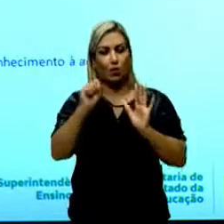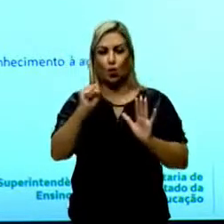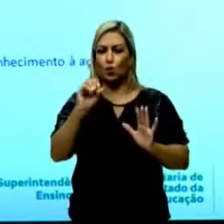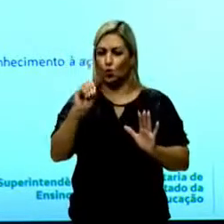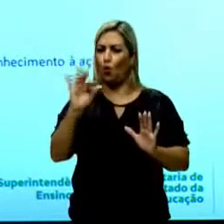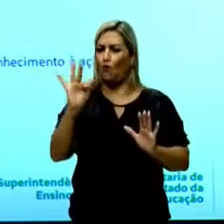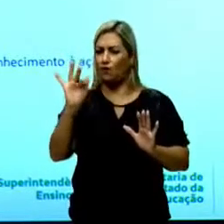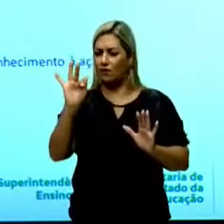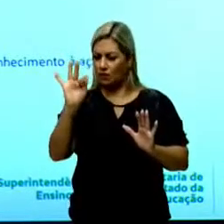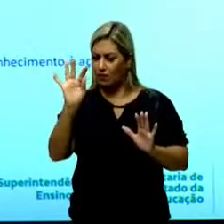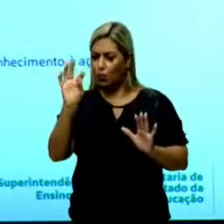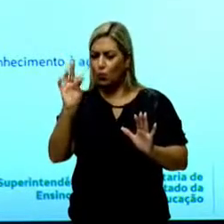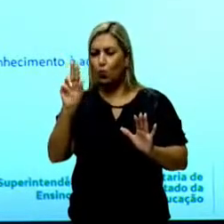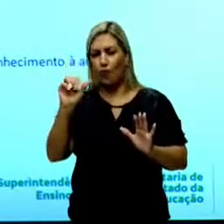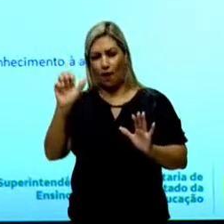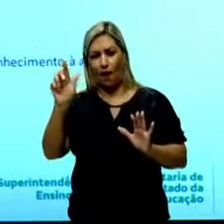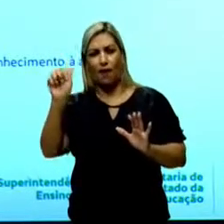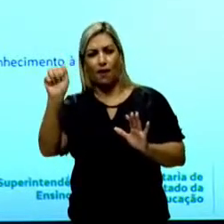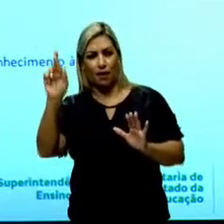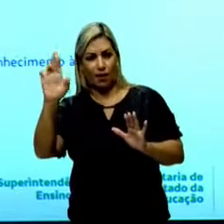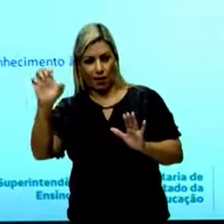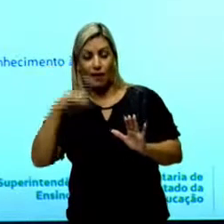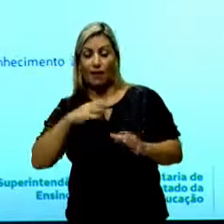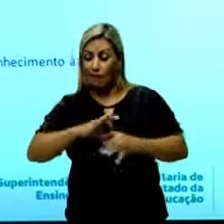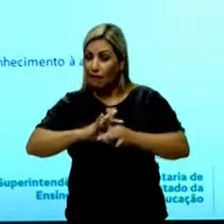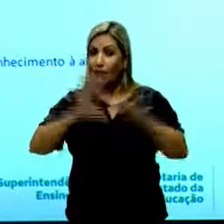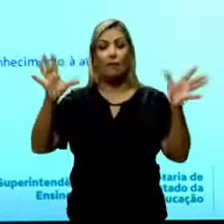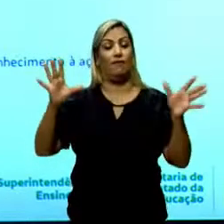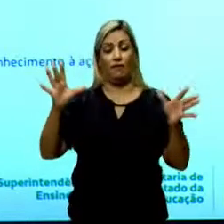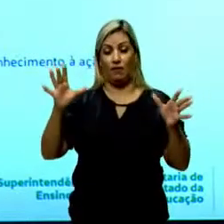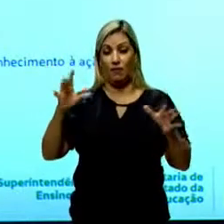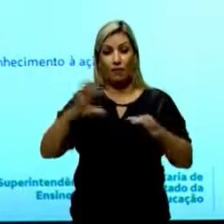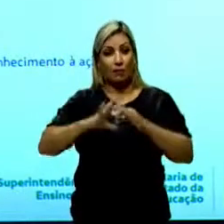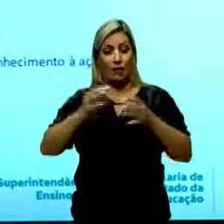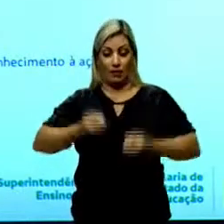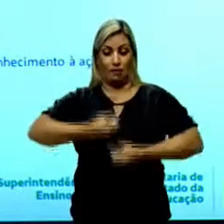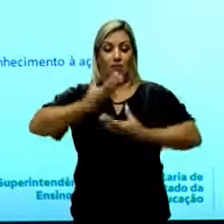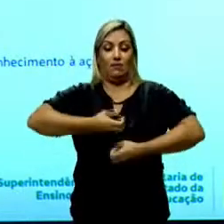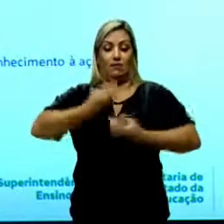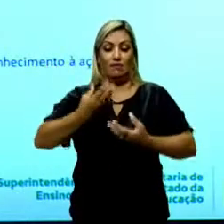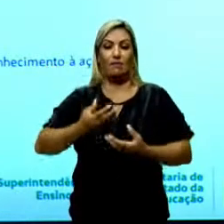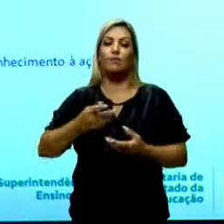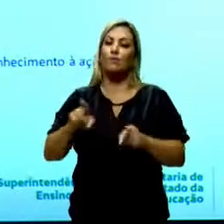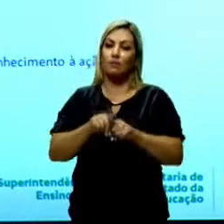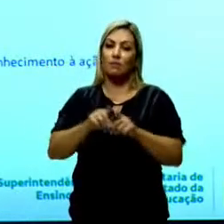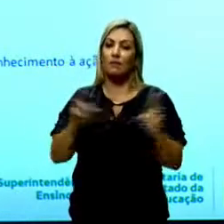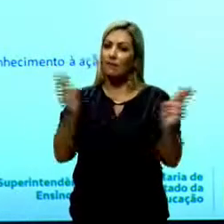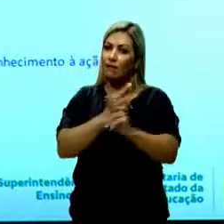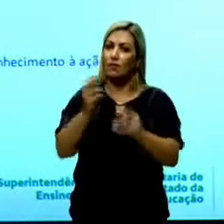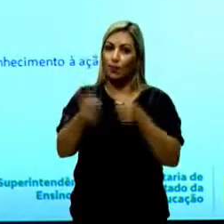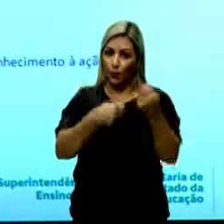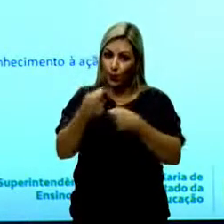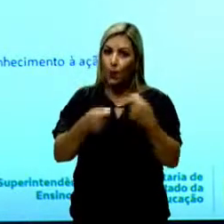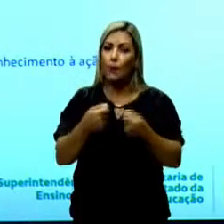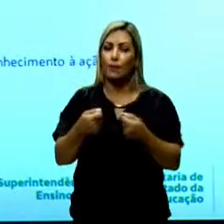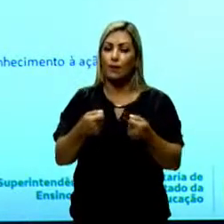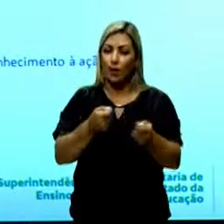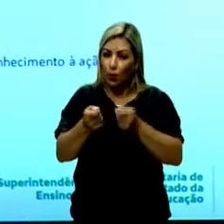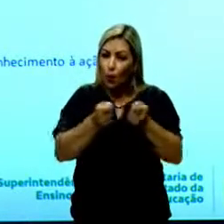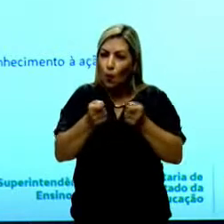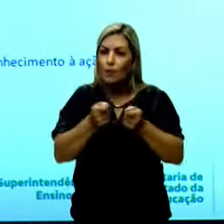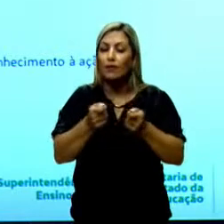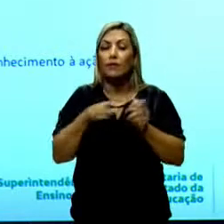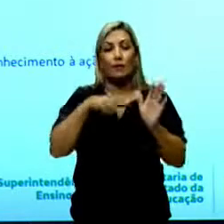é uma questão de liberdade de expressão e não apenas uma relação econômica. Hoje, existem milhares de